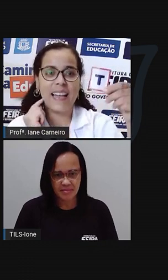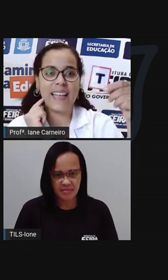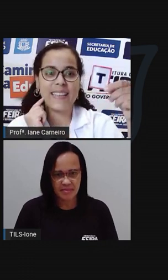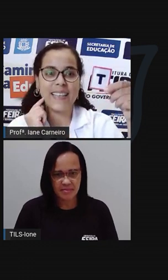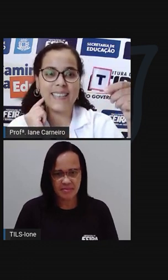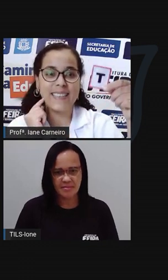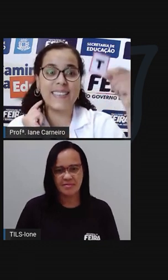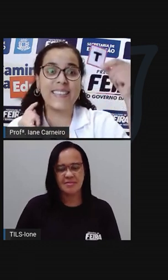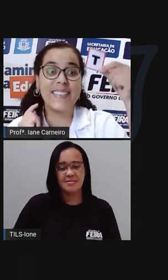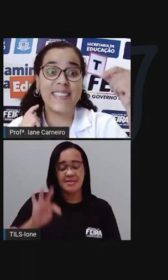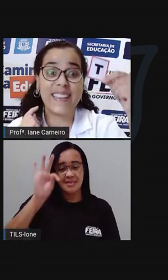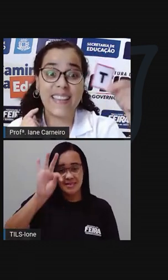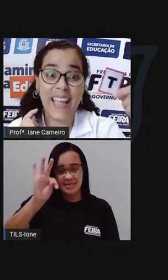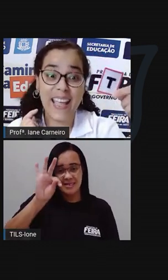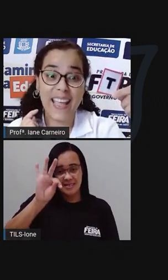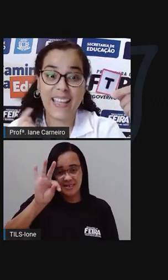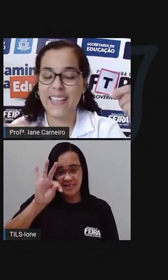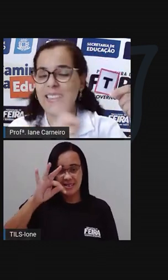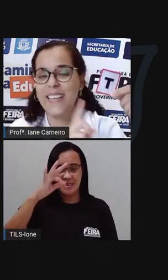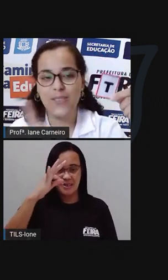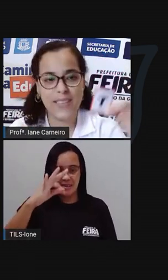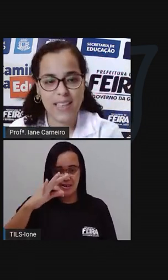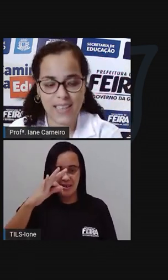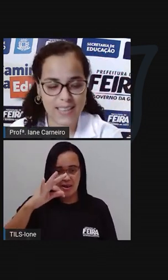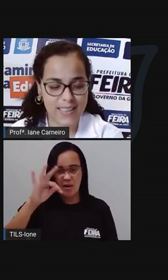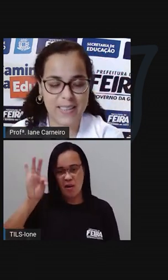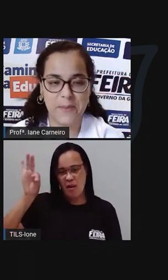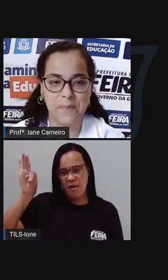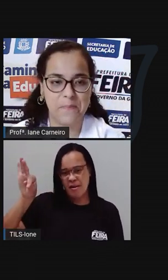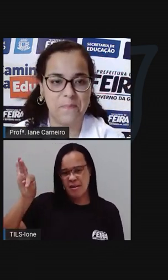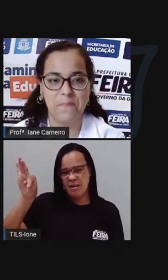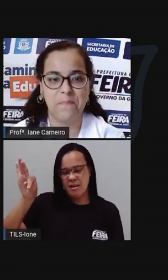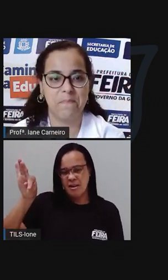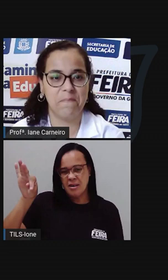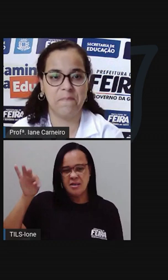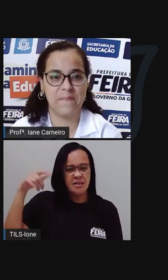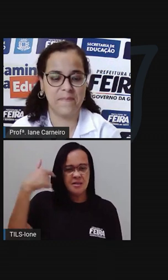A letra T. Não tem a letra T.